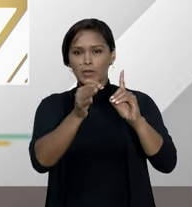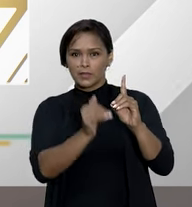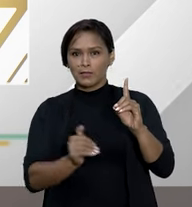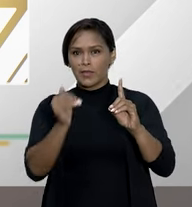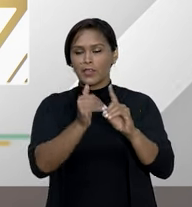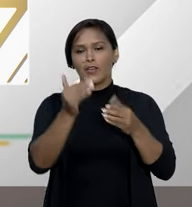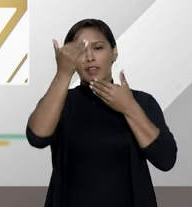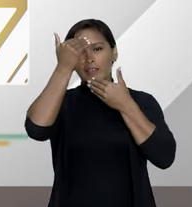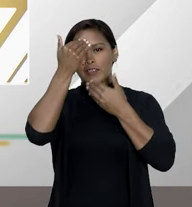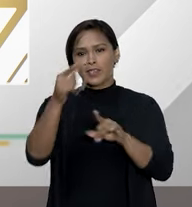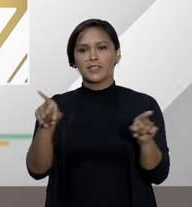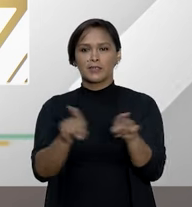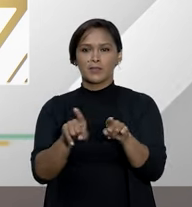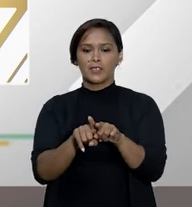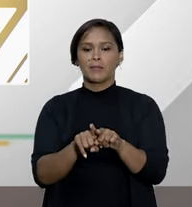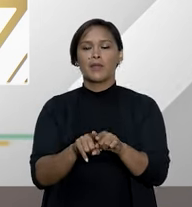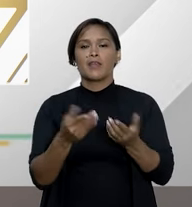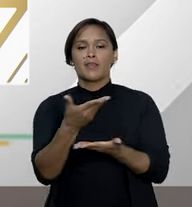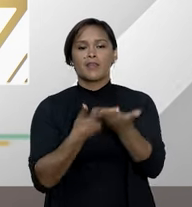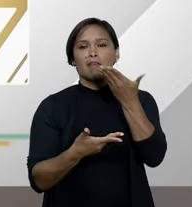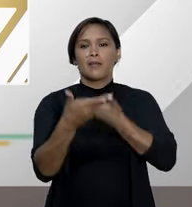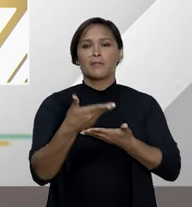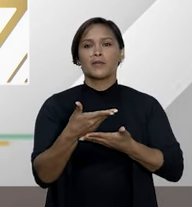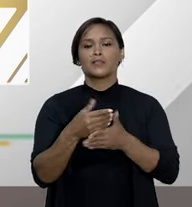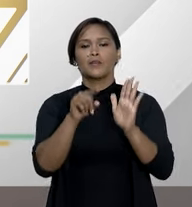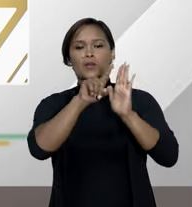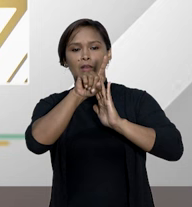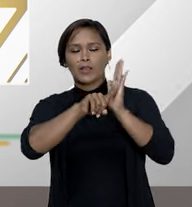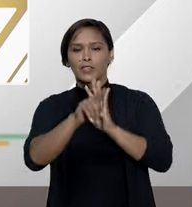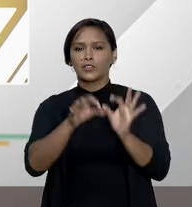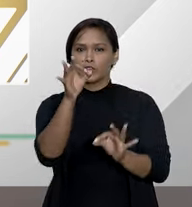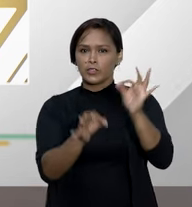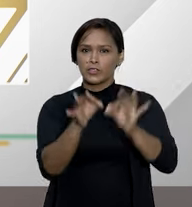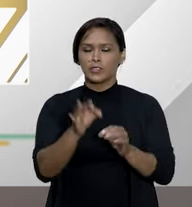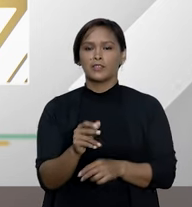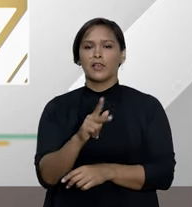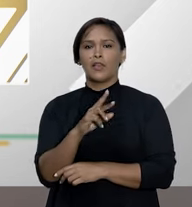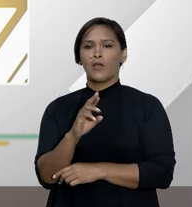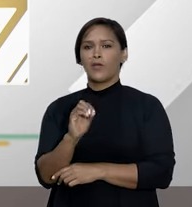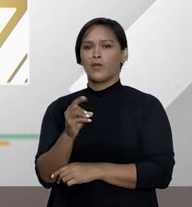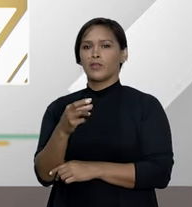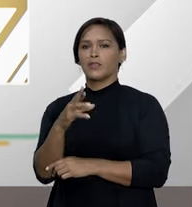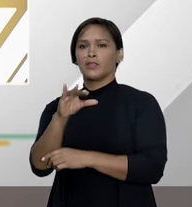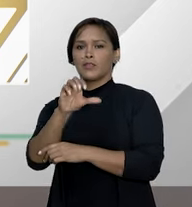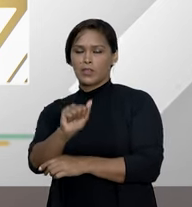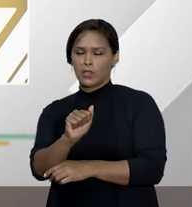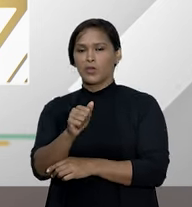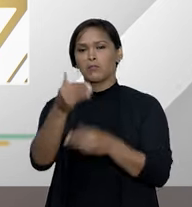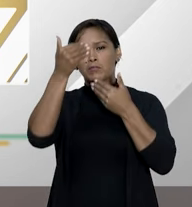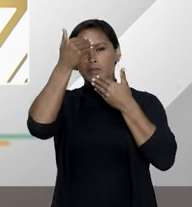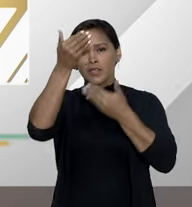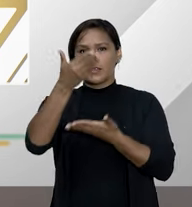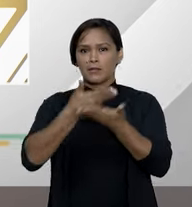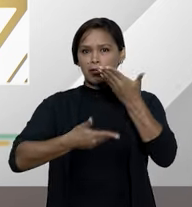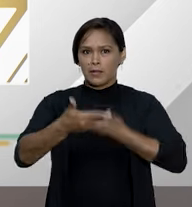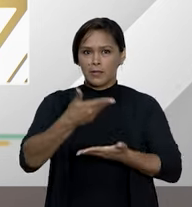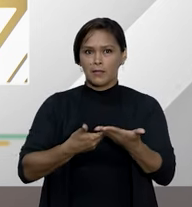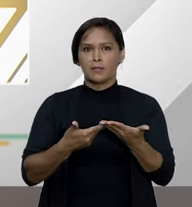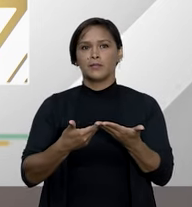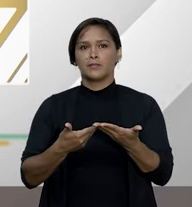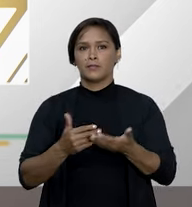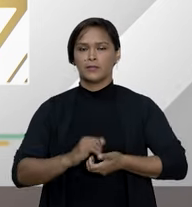agradecemos também a participação do analista judiciário Rodrigo Leite muito obrigado pela participação